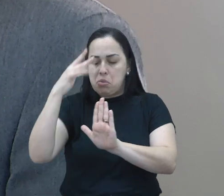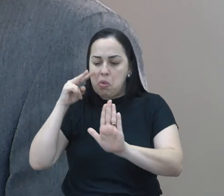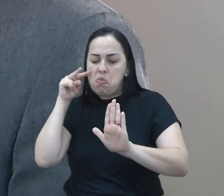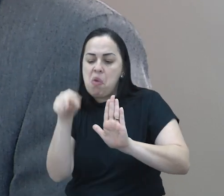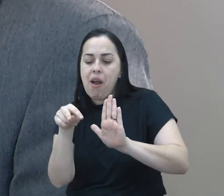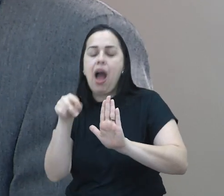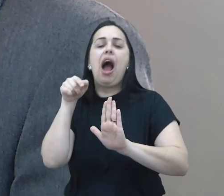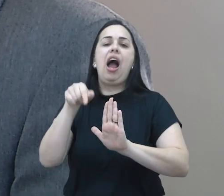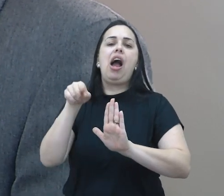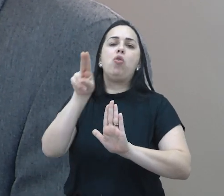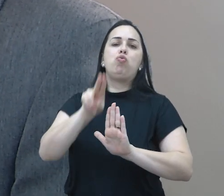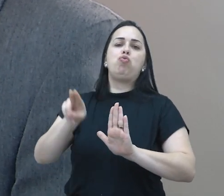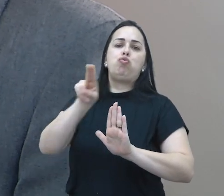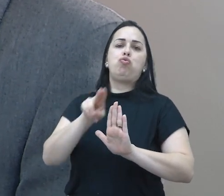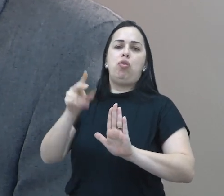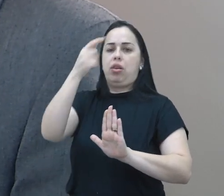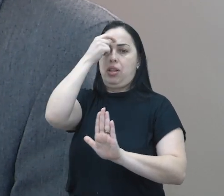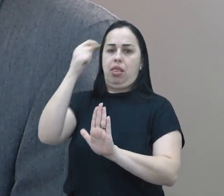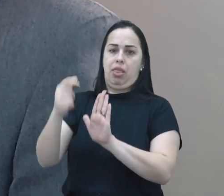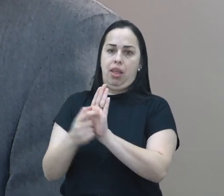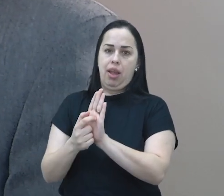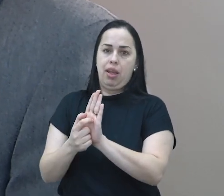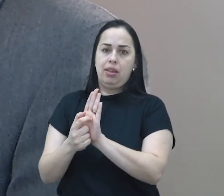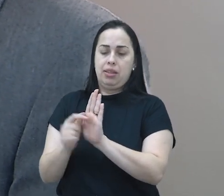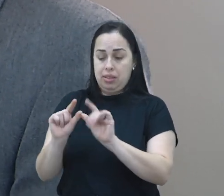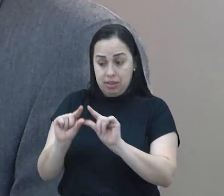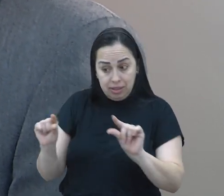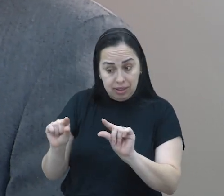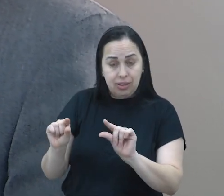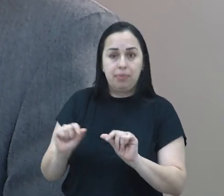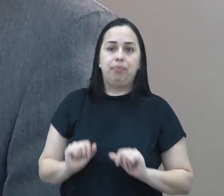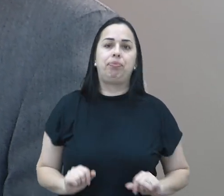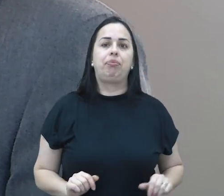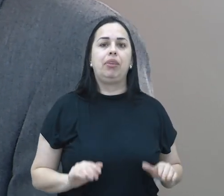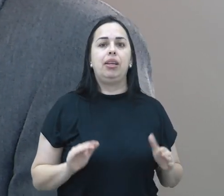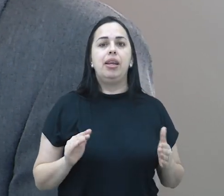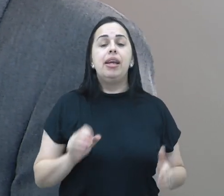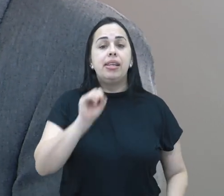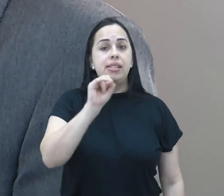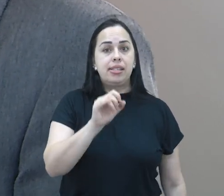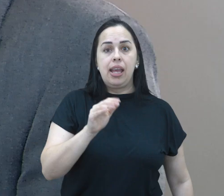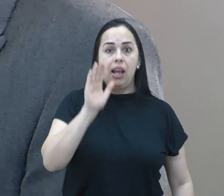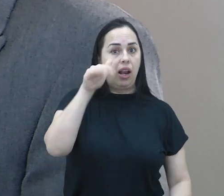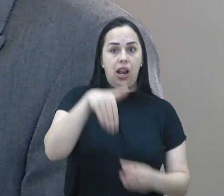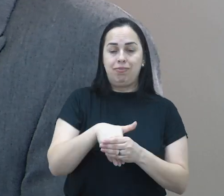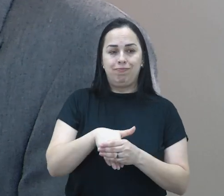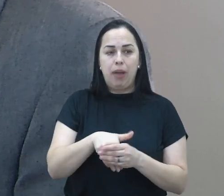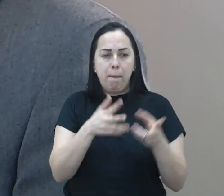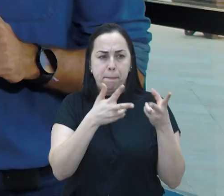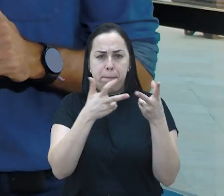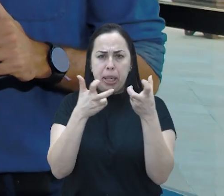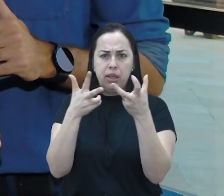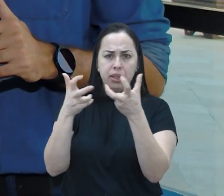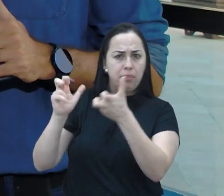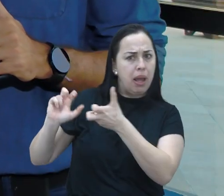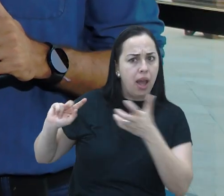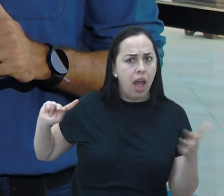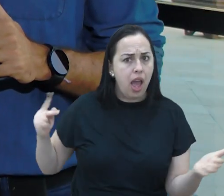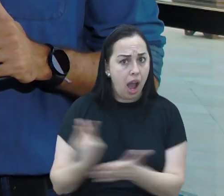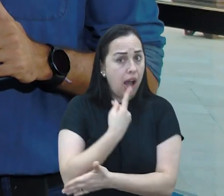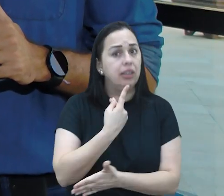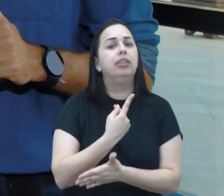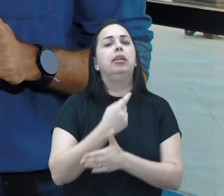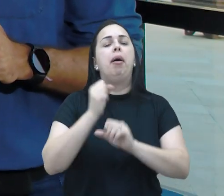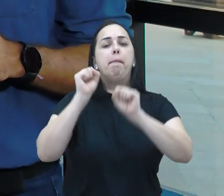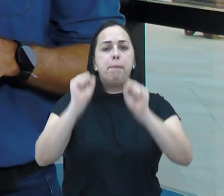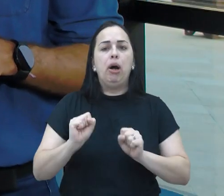pessoas, público, interlocutor, o telespectador, que é utilizada a inteligência artificial ali naquela hora. Caso o eleitor